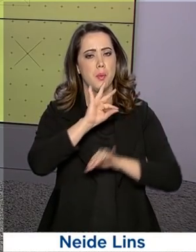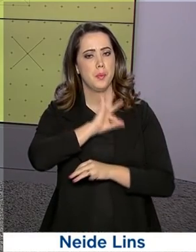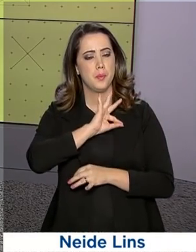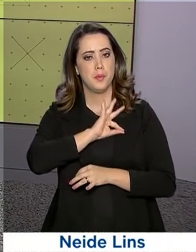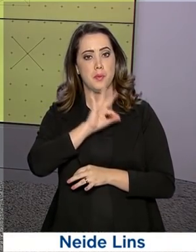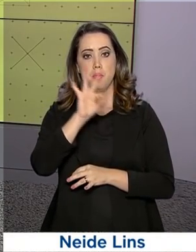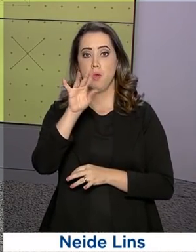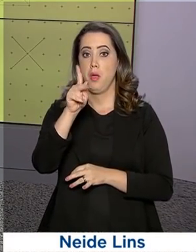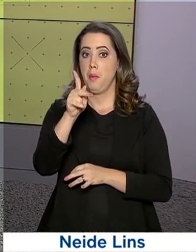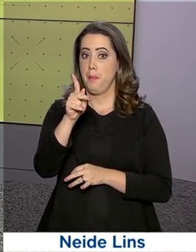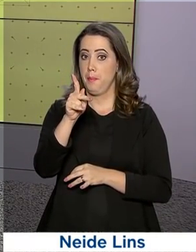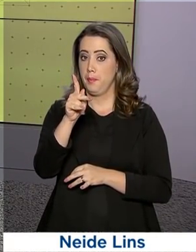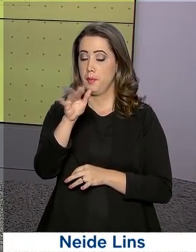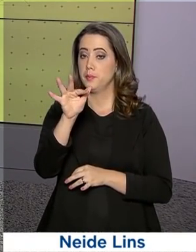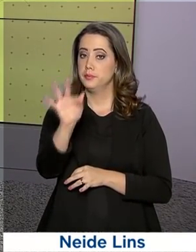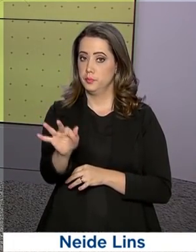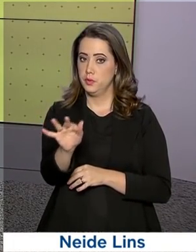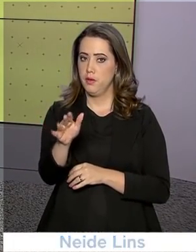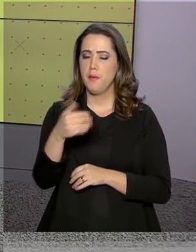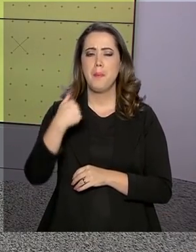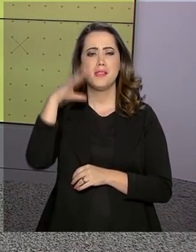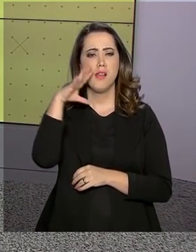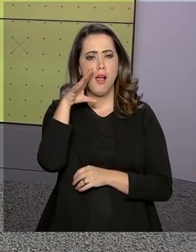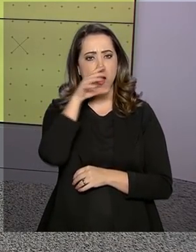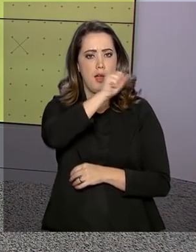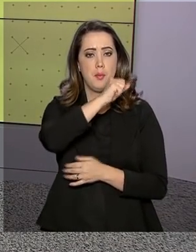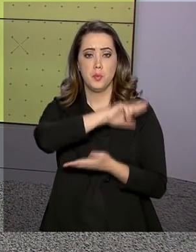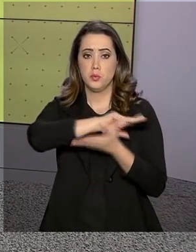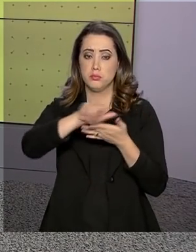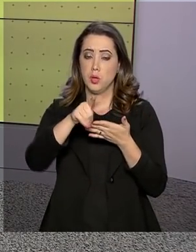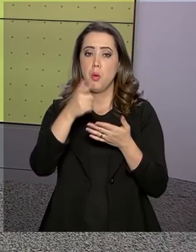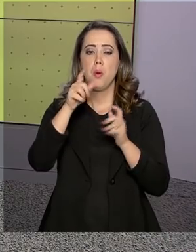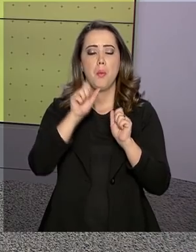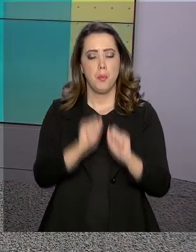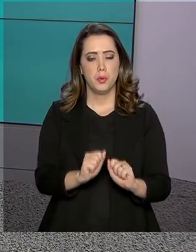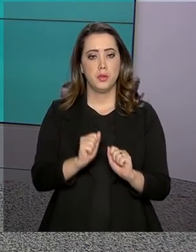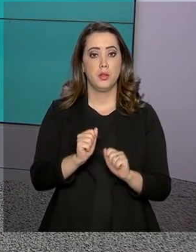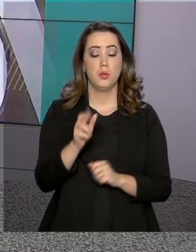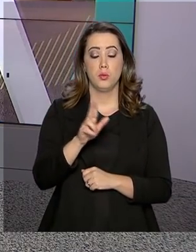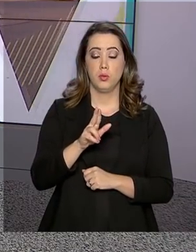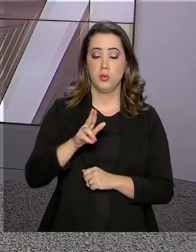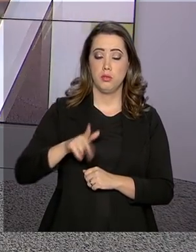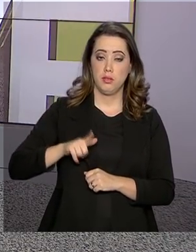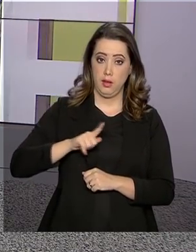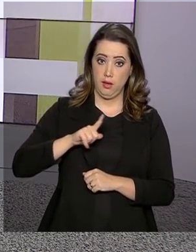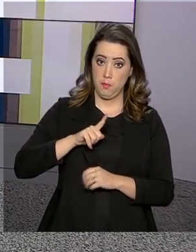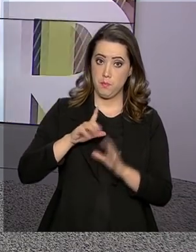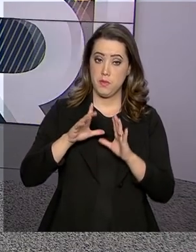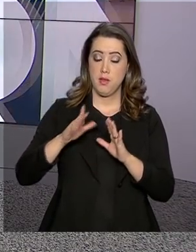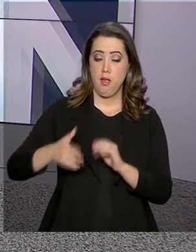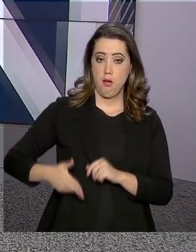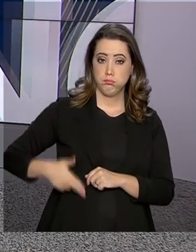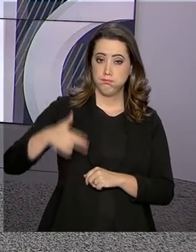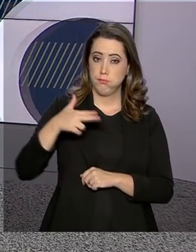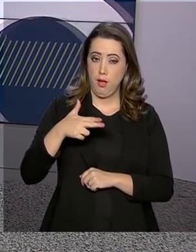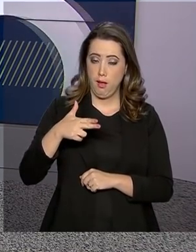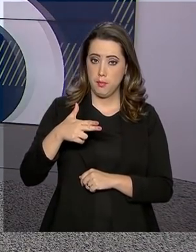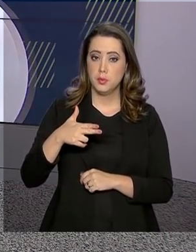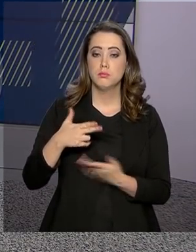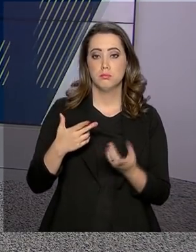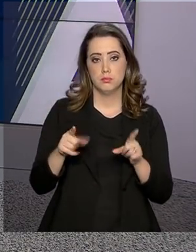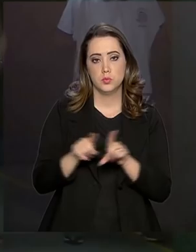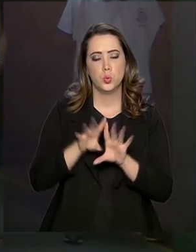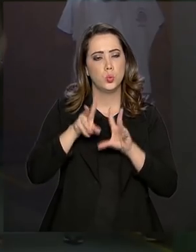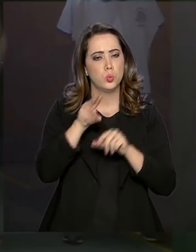Polícia Federal vai agilizar os procedimentos para registro e posse de armas de fogo. Tudo agora poderá ser feito pela internet.